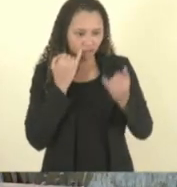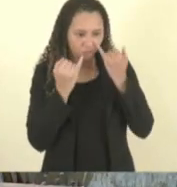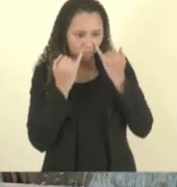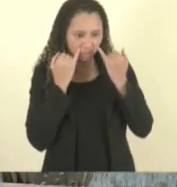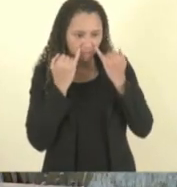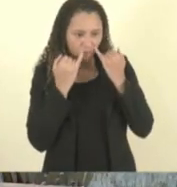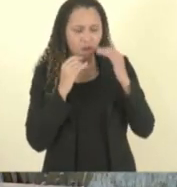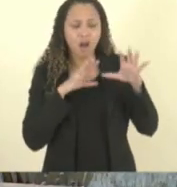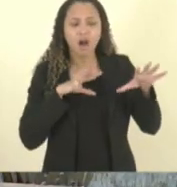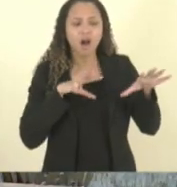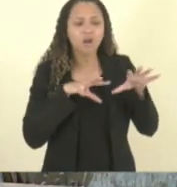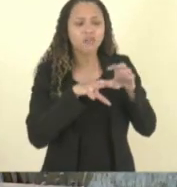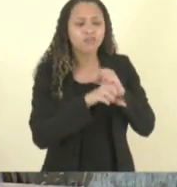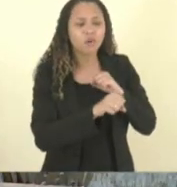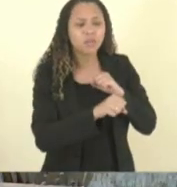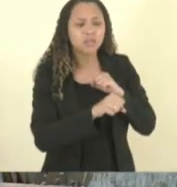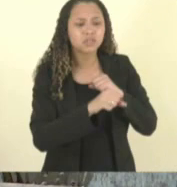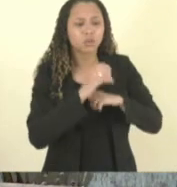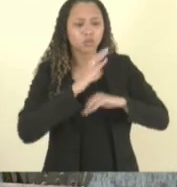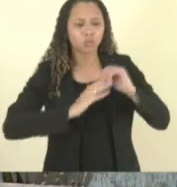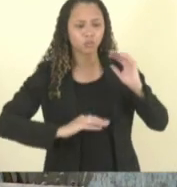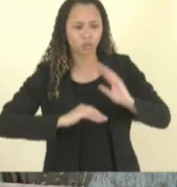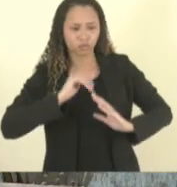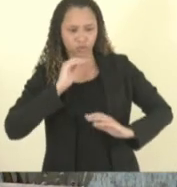desses profissionais